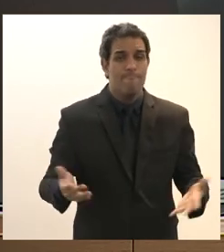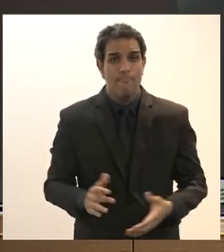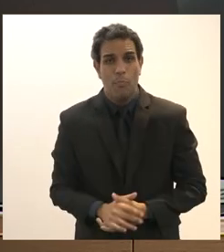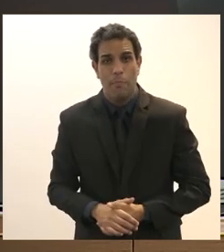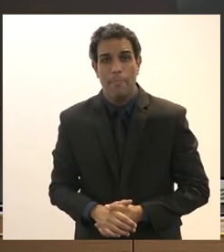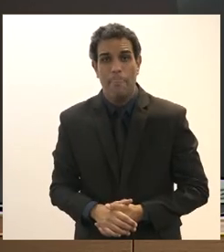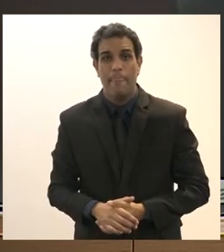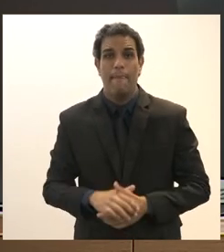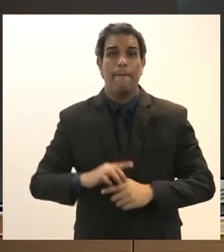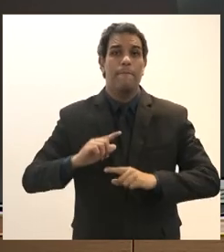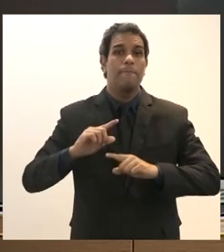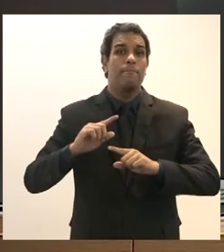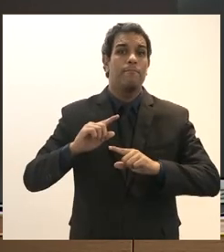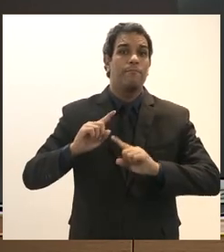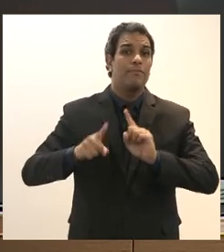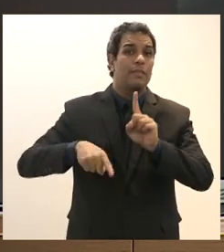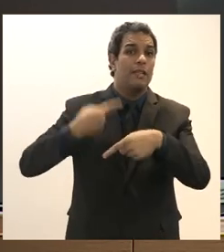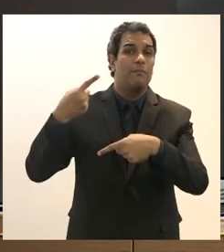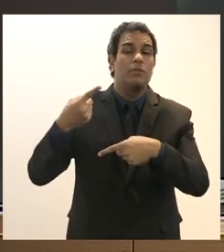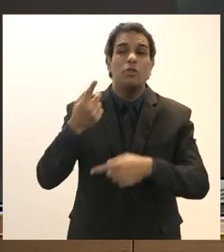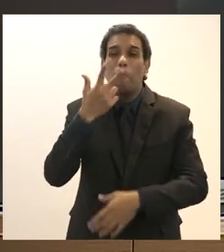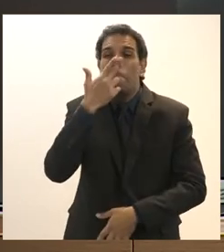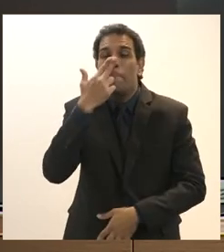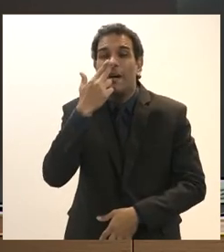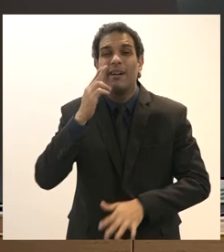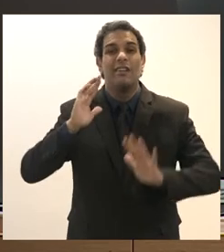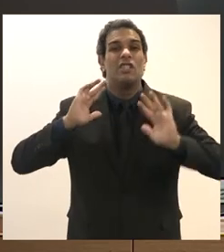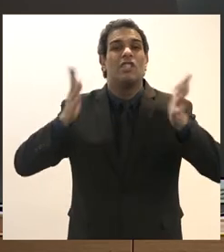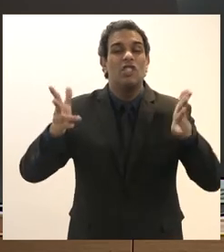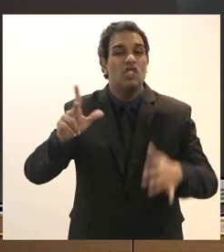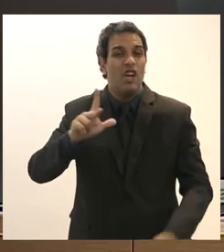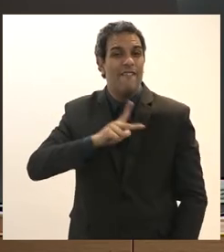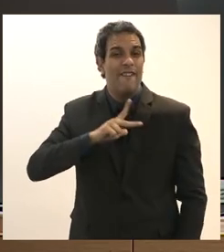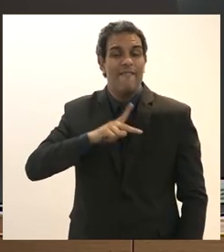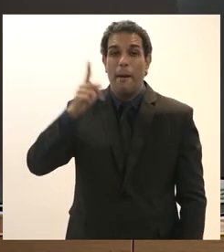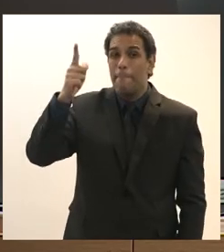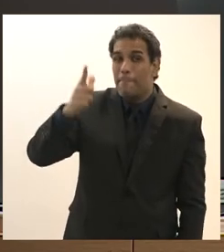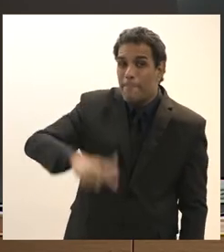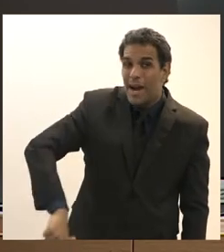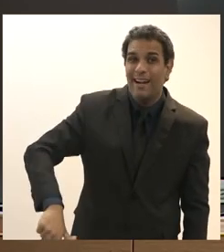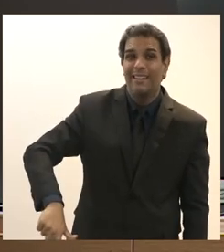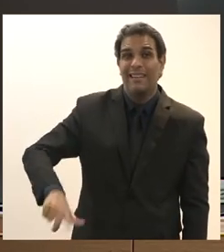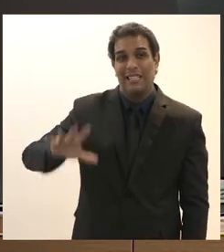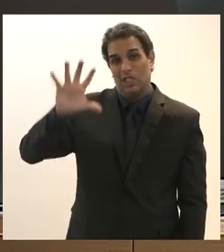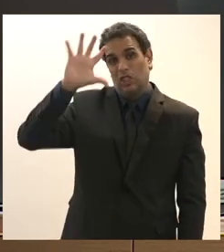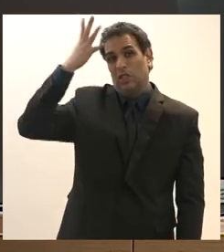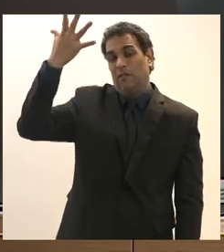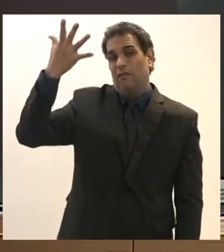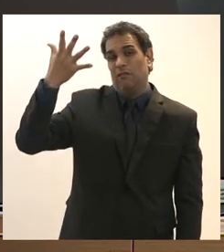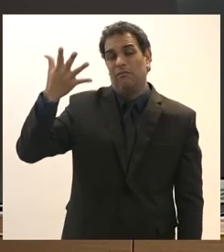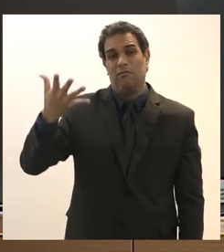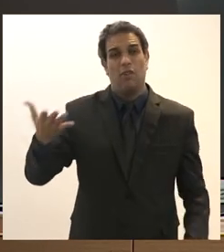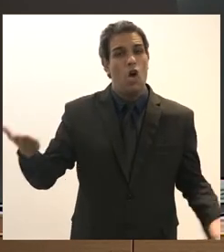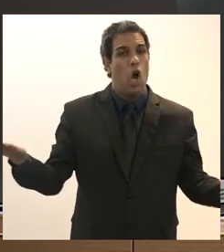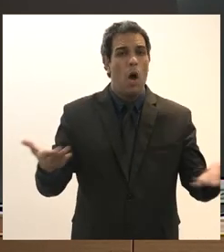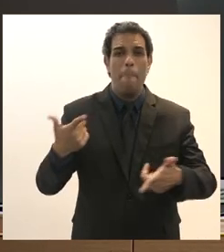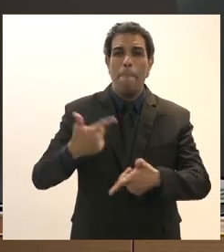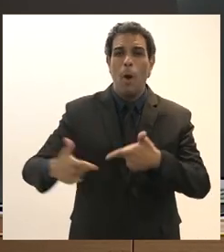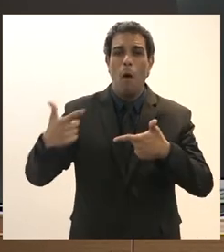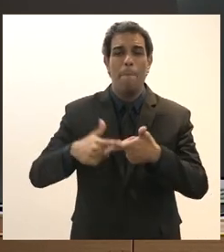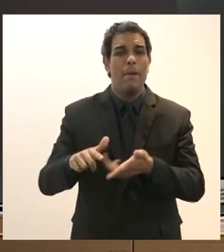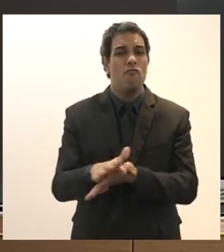que depois de quase tudo privatizado se privatizar fosse a solução não teríamos mais problemas